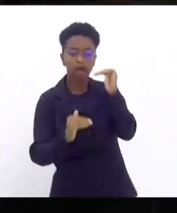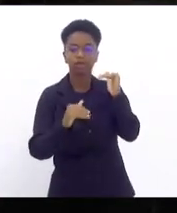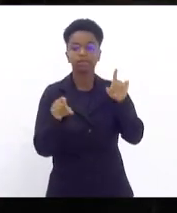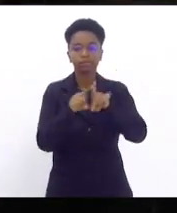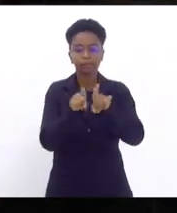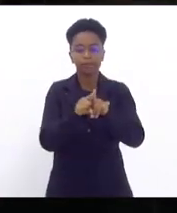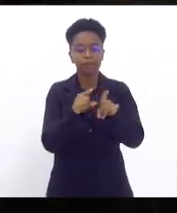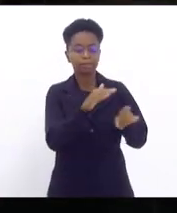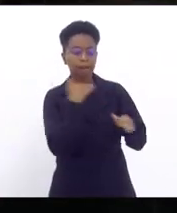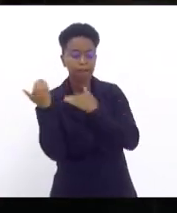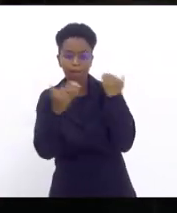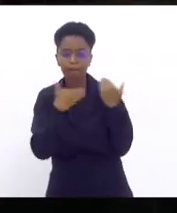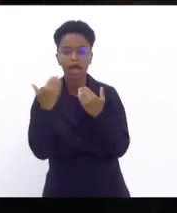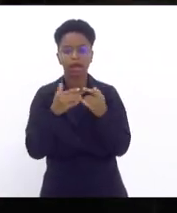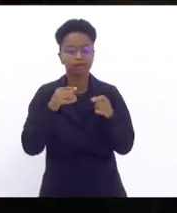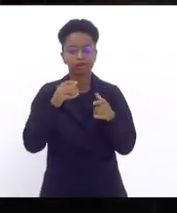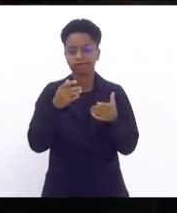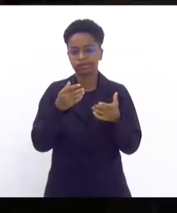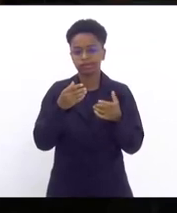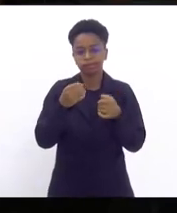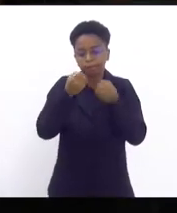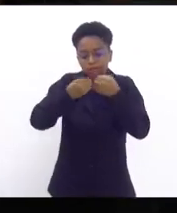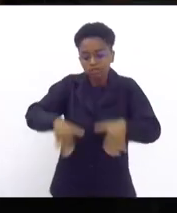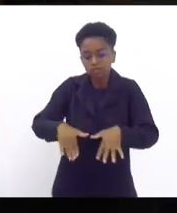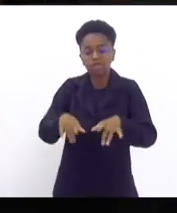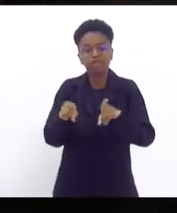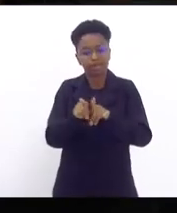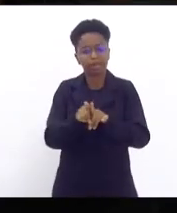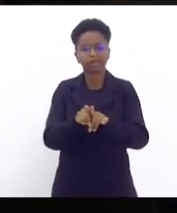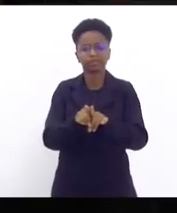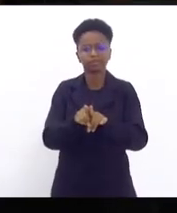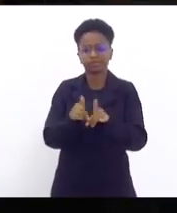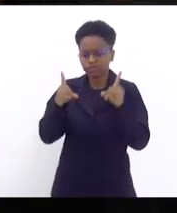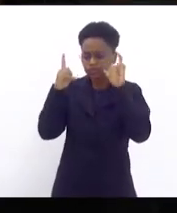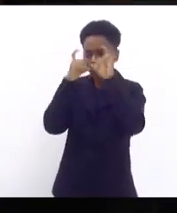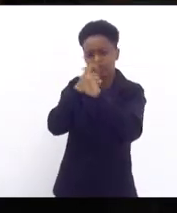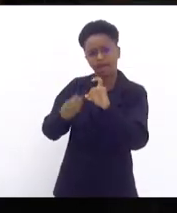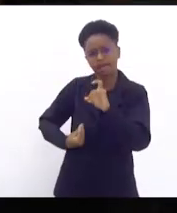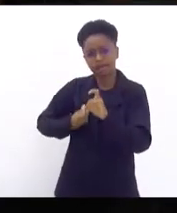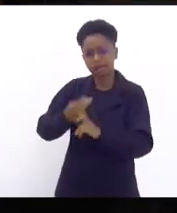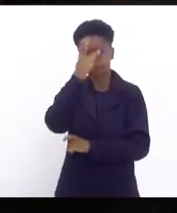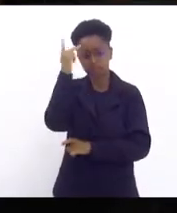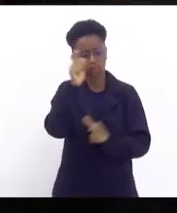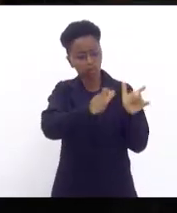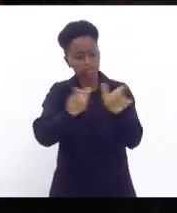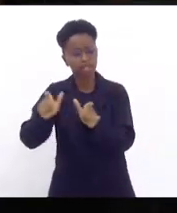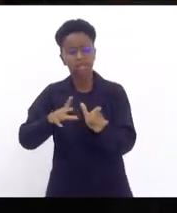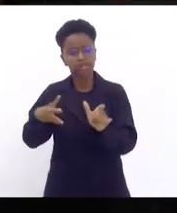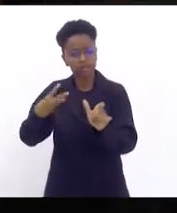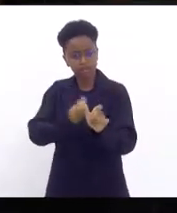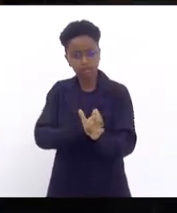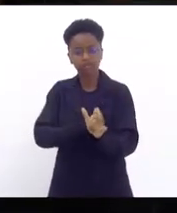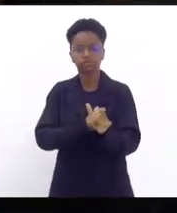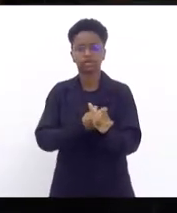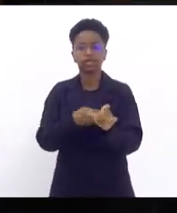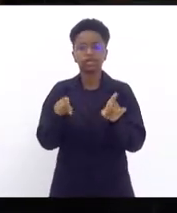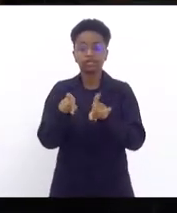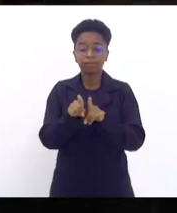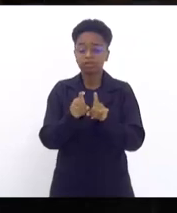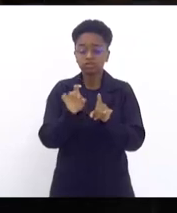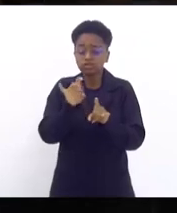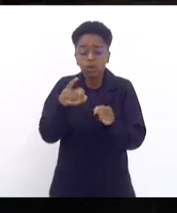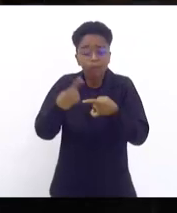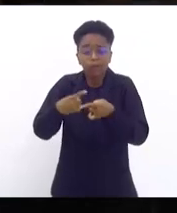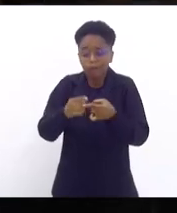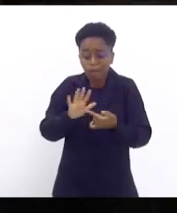que viola, que mata, com requintes de crueldades, mulheres e homens transexuais e travestis apenas expressando quem